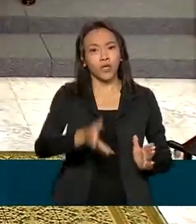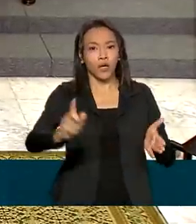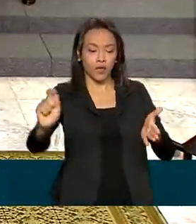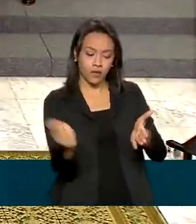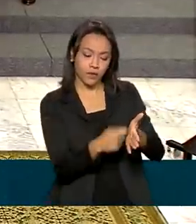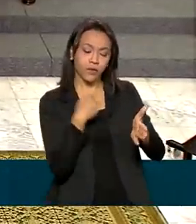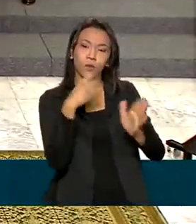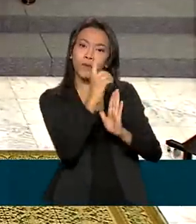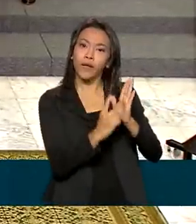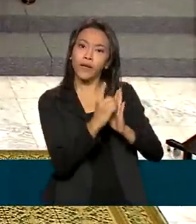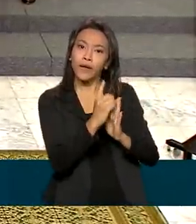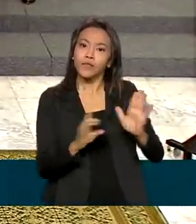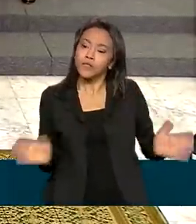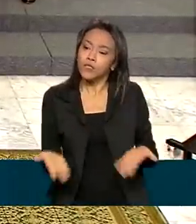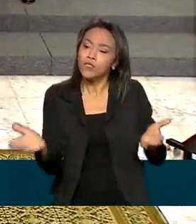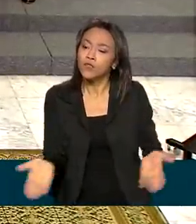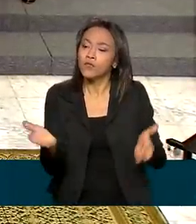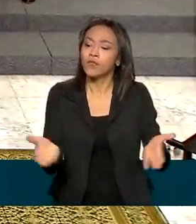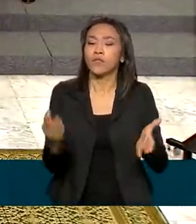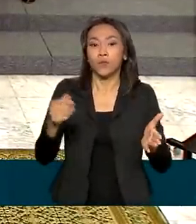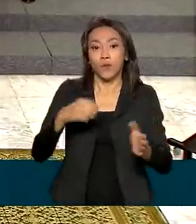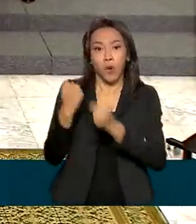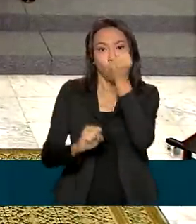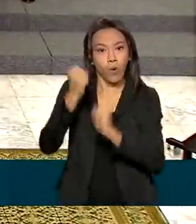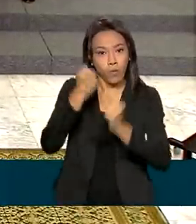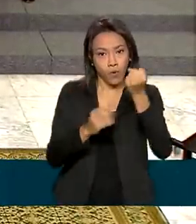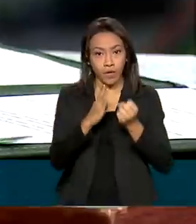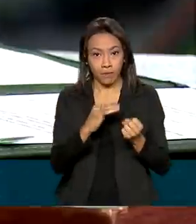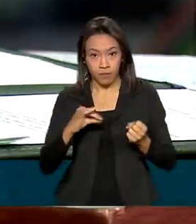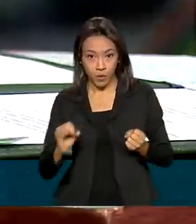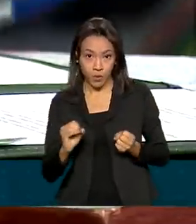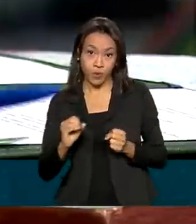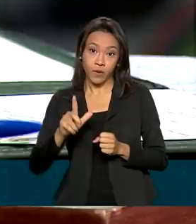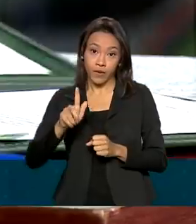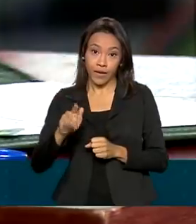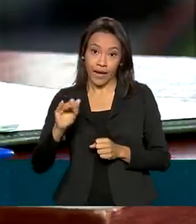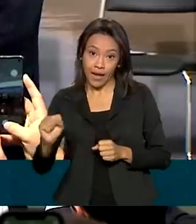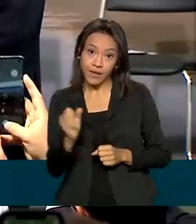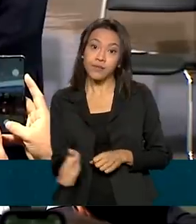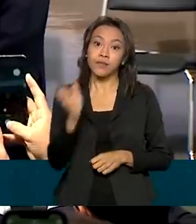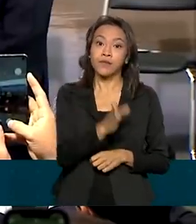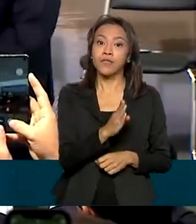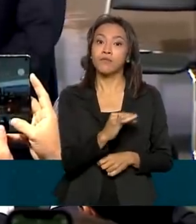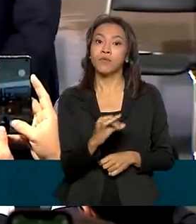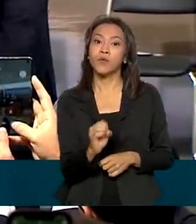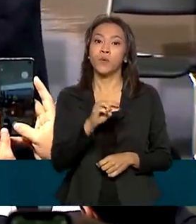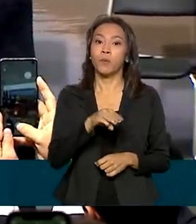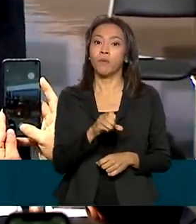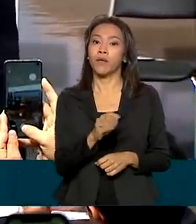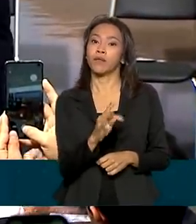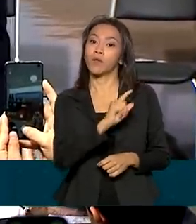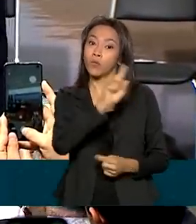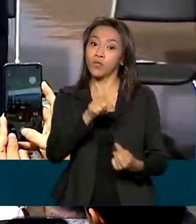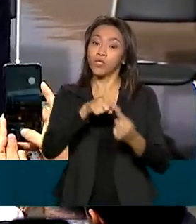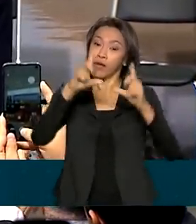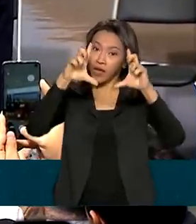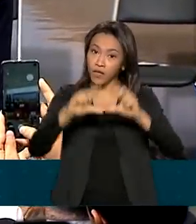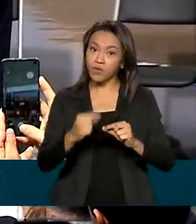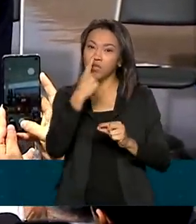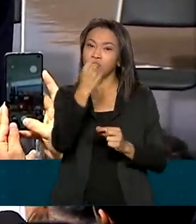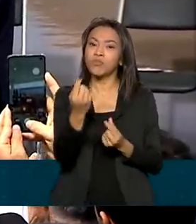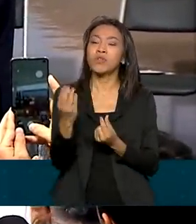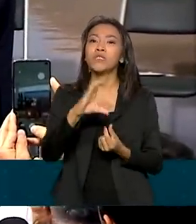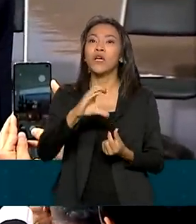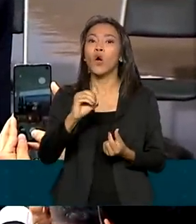incentivo à produção de biogás e biometano. O objetivo é reduzir as emissões de metano e fazer com que o Brasil ganhe